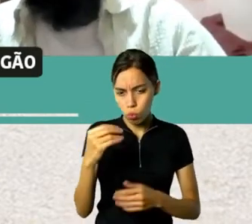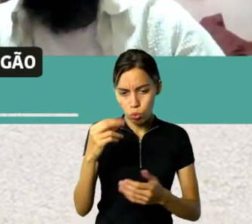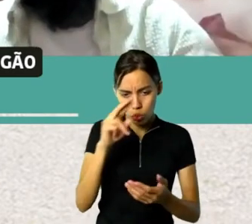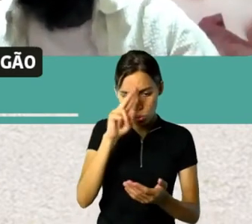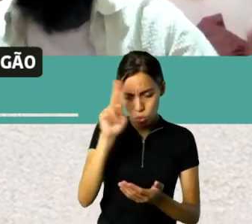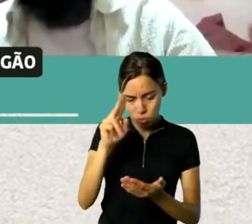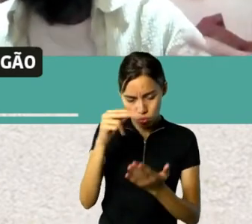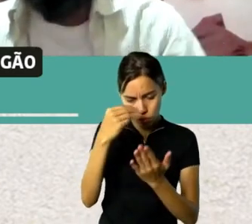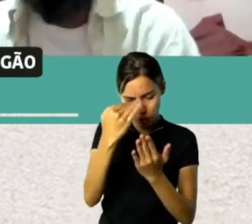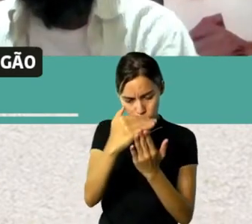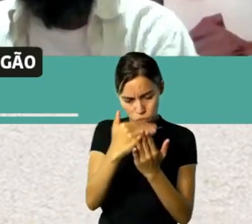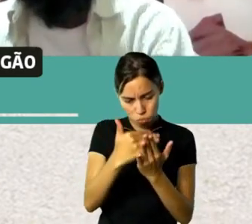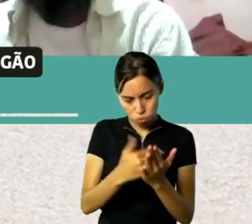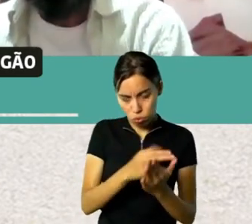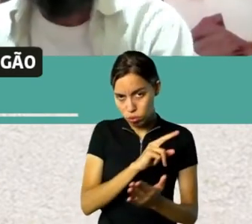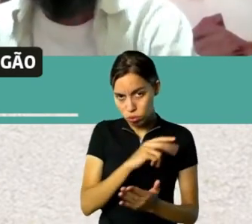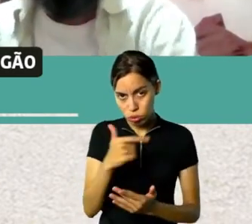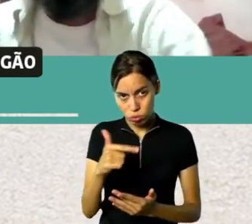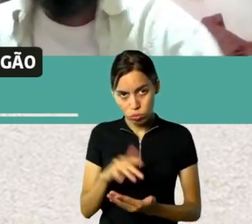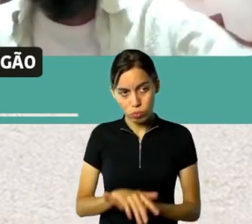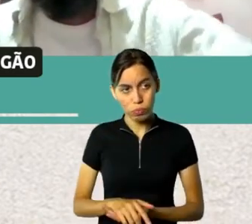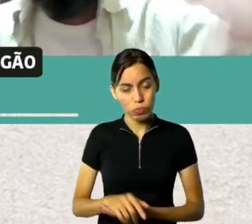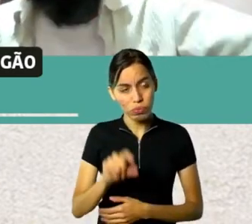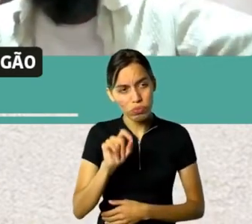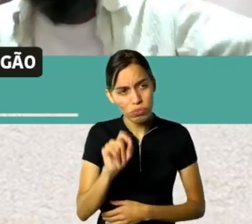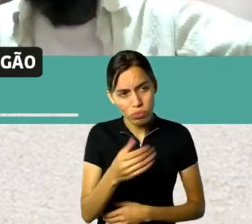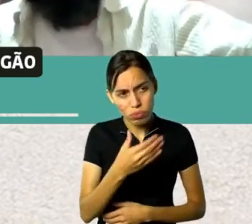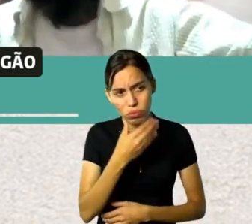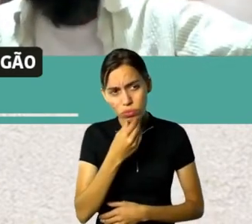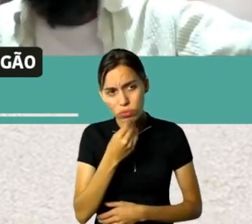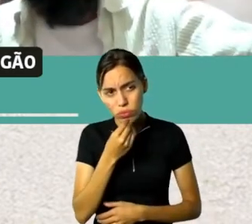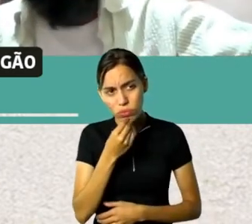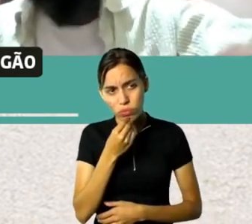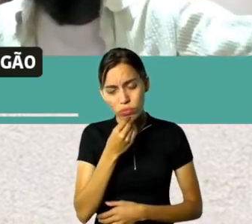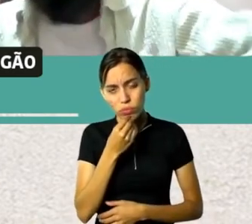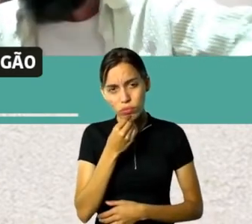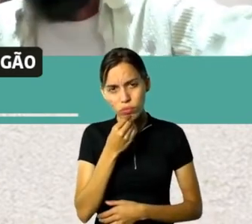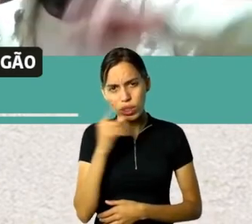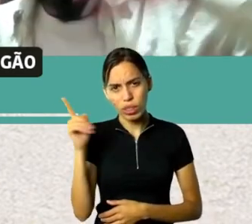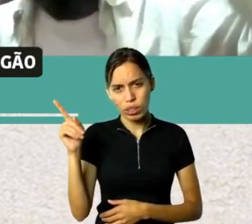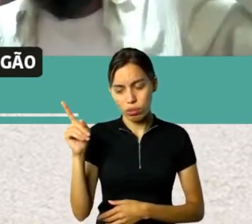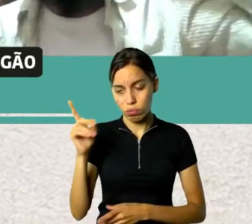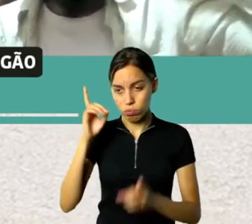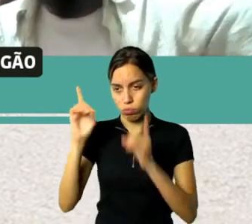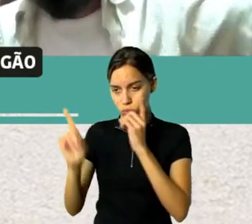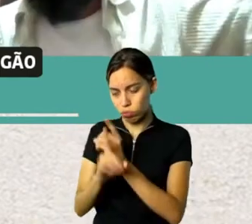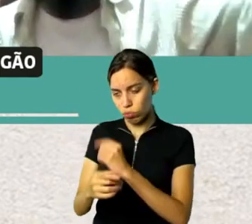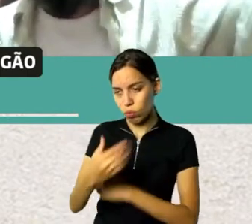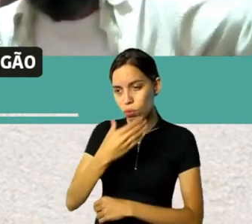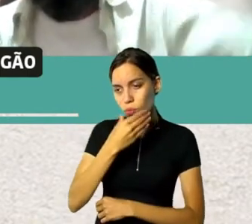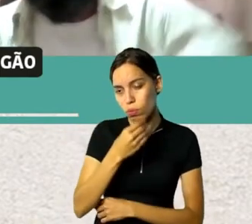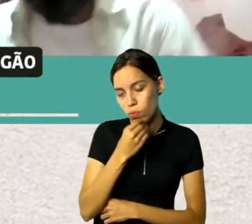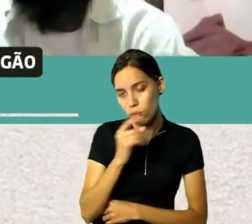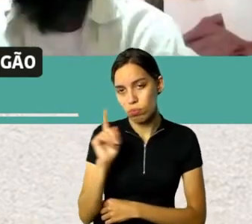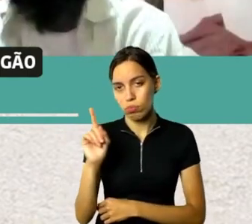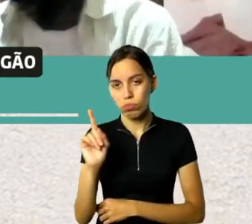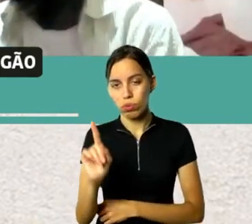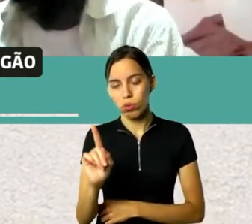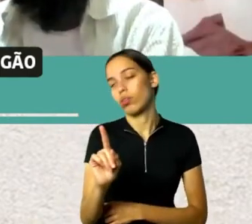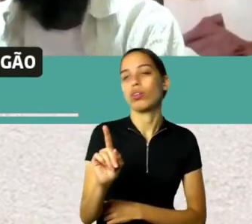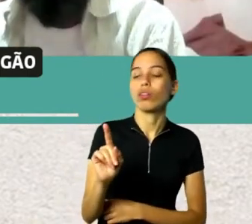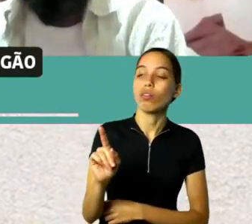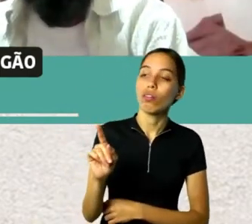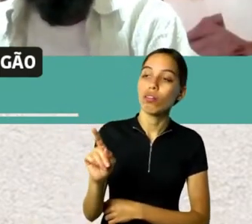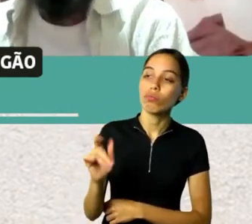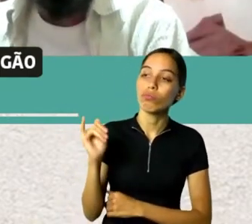e fez, só que antes dele fazer esse texto ele encontrou com o Oswald no Salão de Maio lá em São Paulo, o Oswald saiu falando para todo mundo